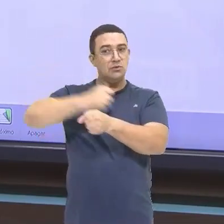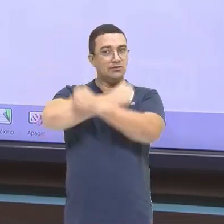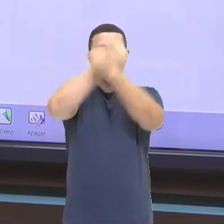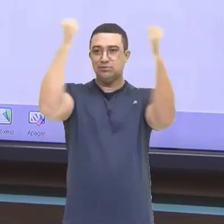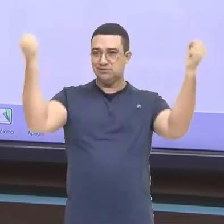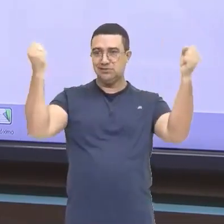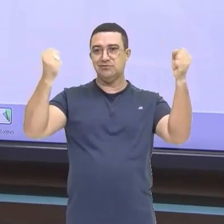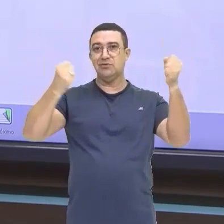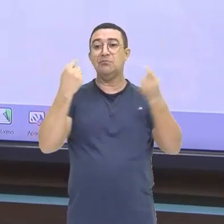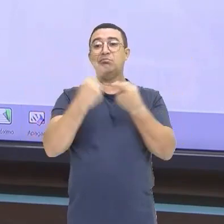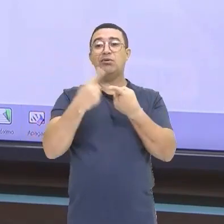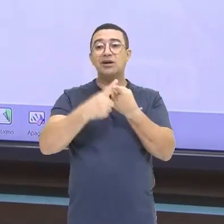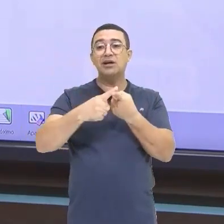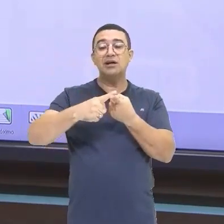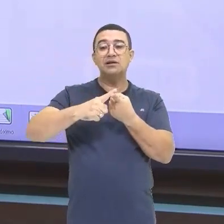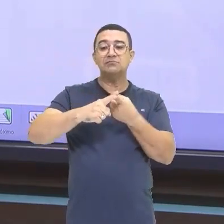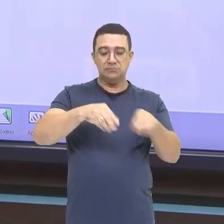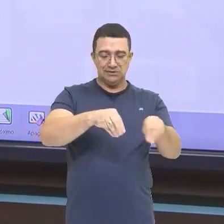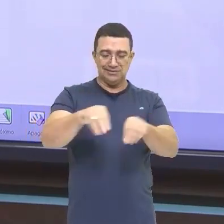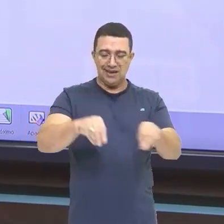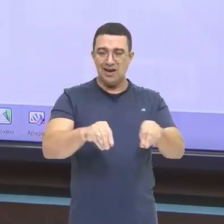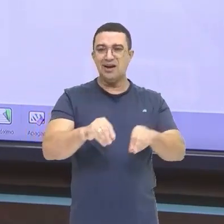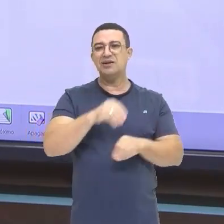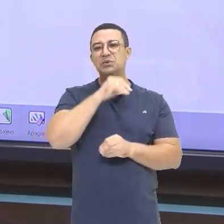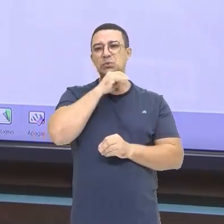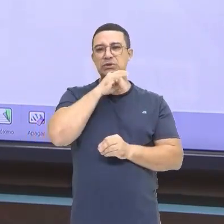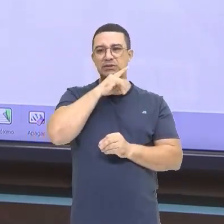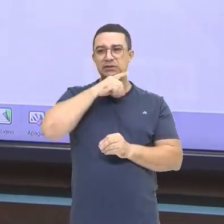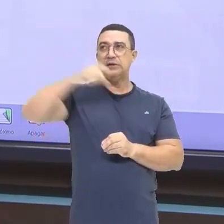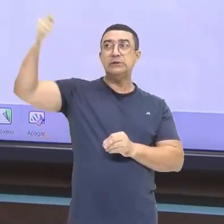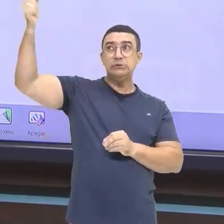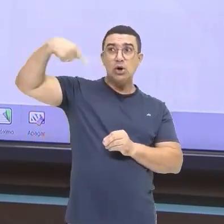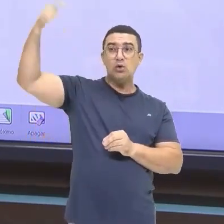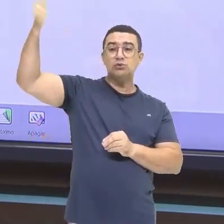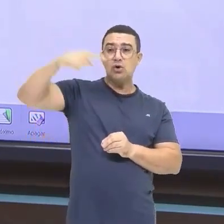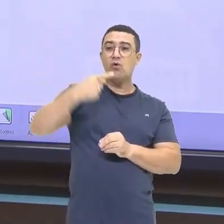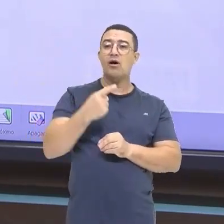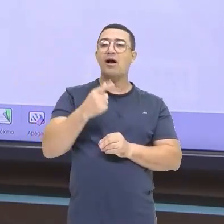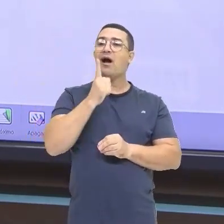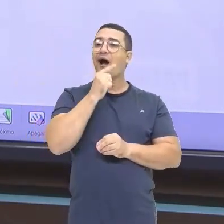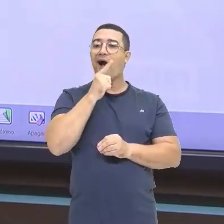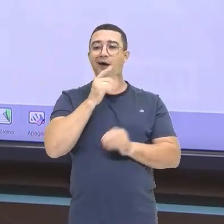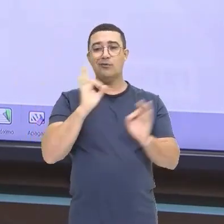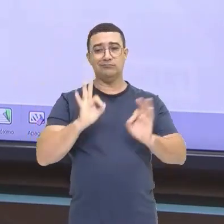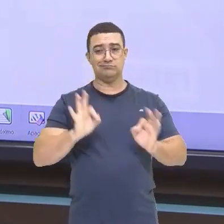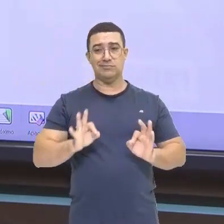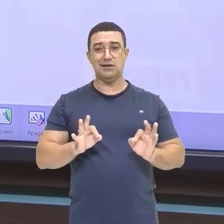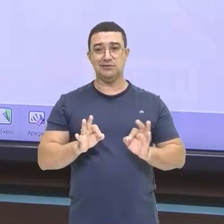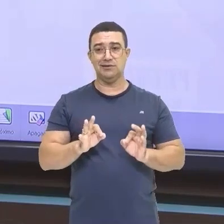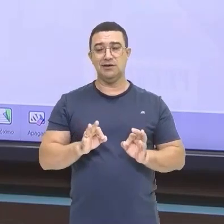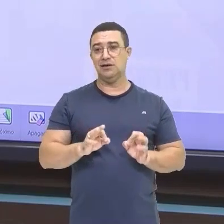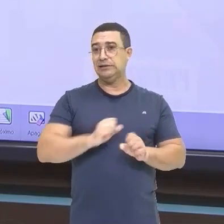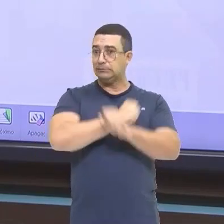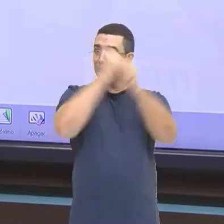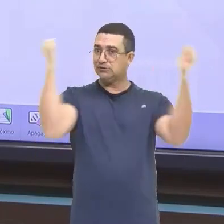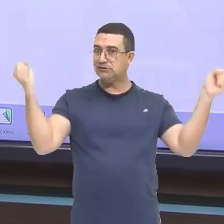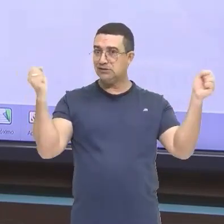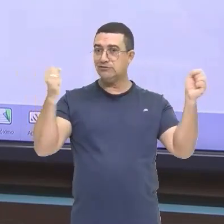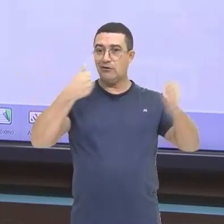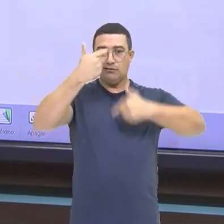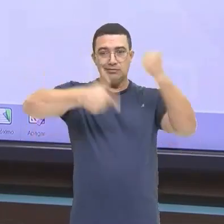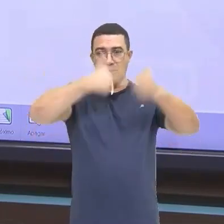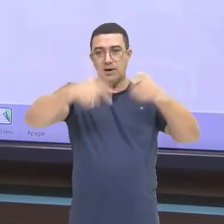nutrientes E aquele solo Ele não vai poder Ali ser mais Reutilizado Para atividade Da agricultura E isso se deu A